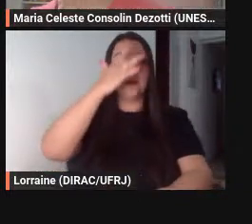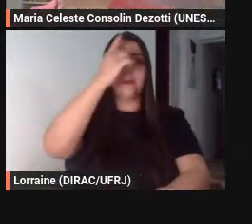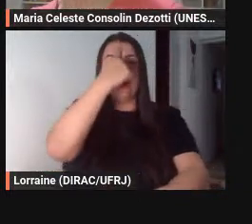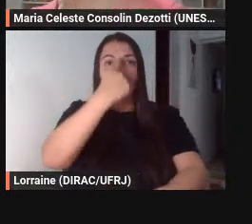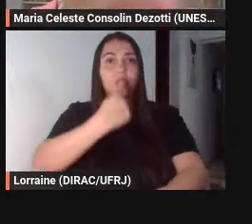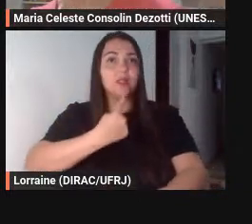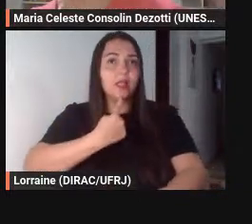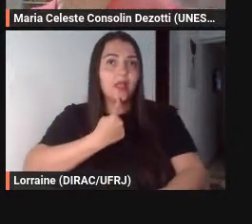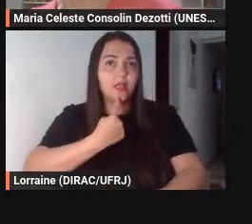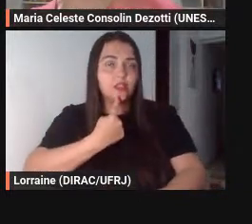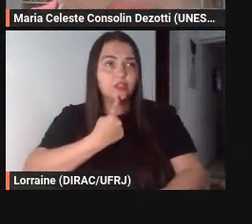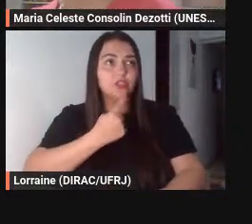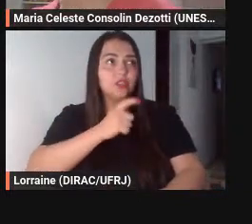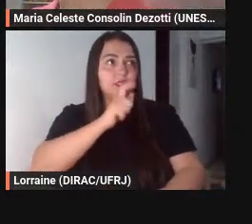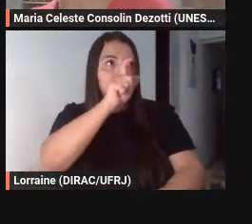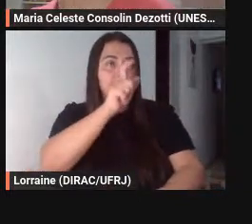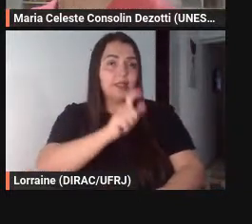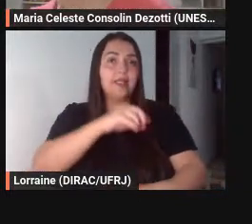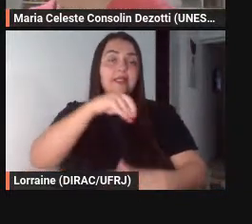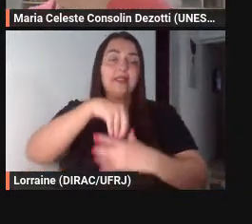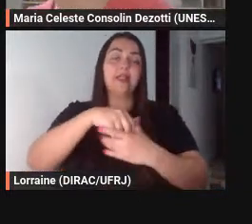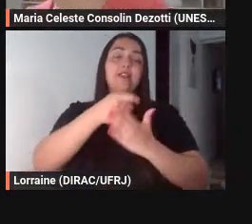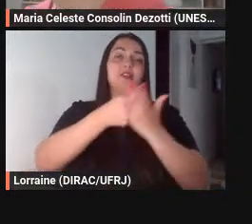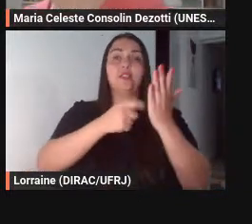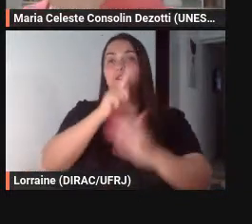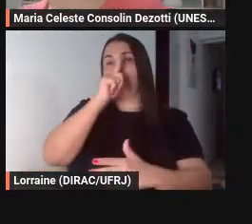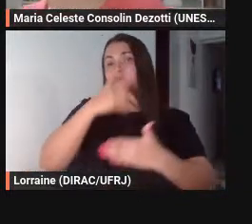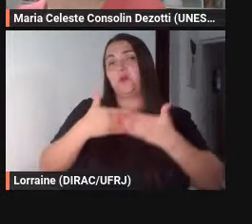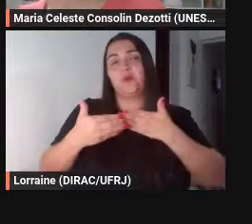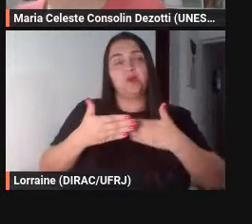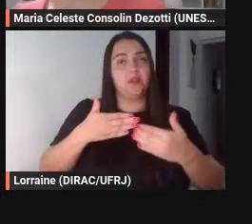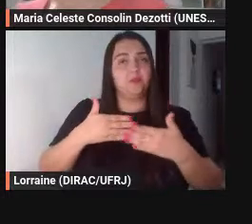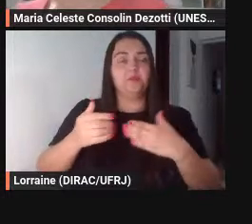dentro de um texto grego qualquer tá